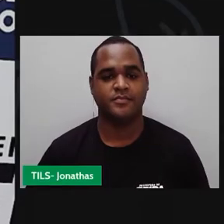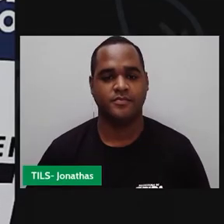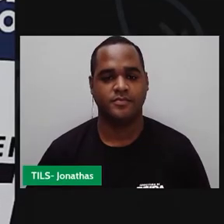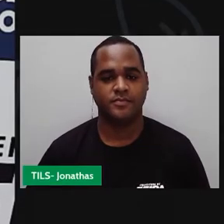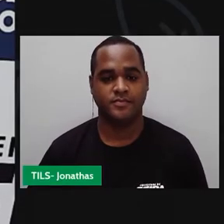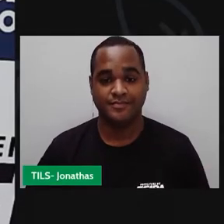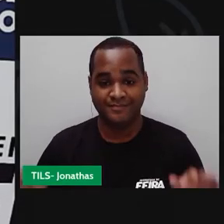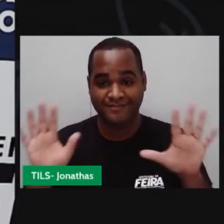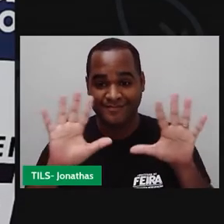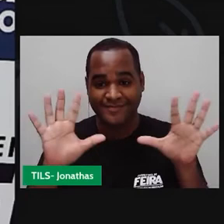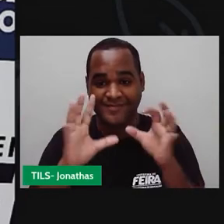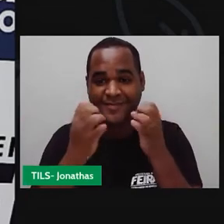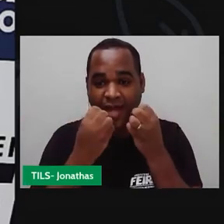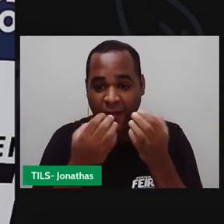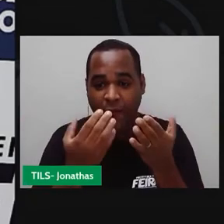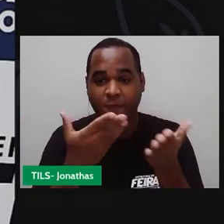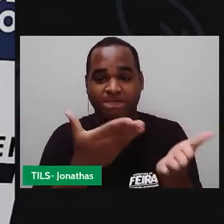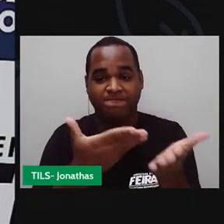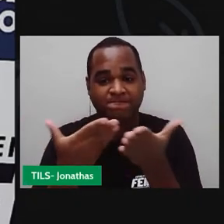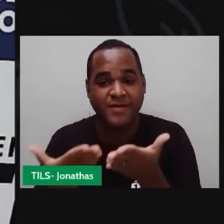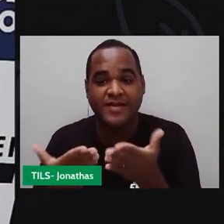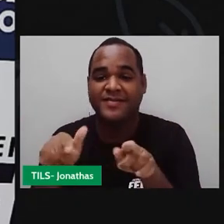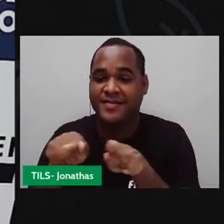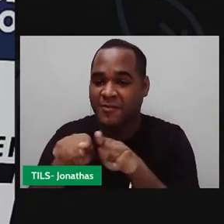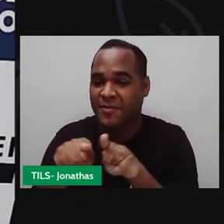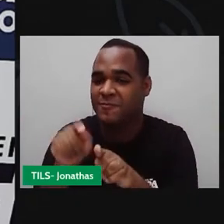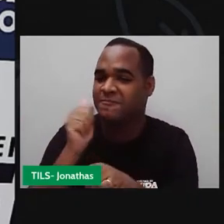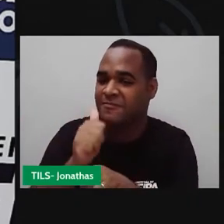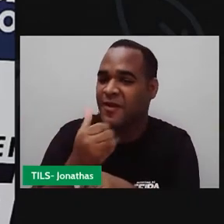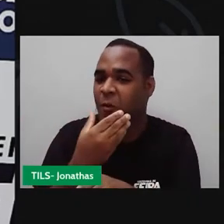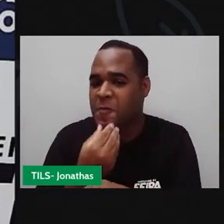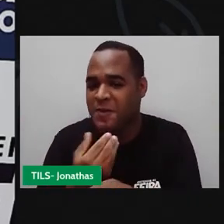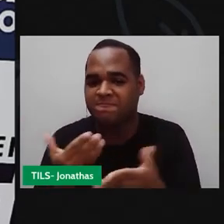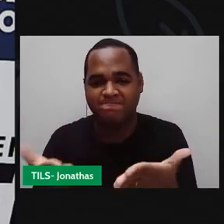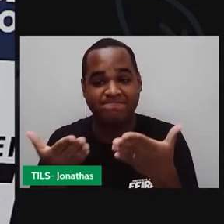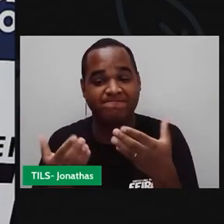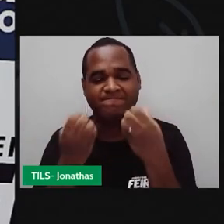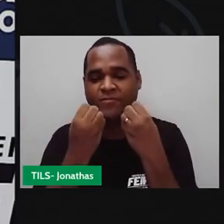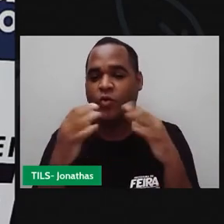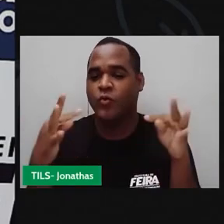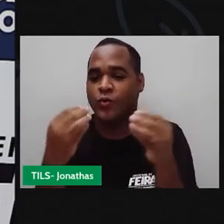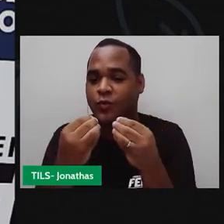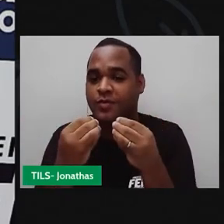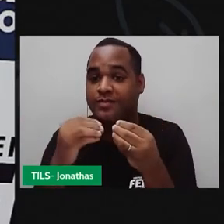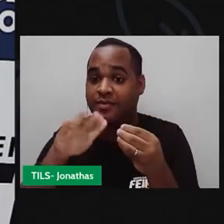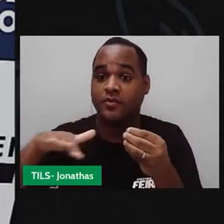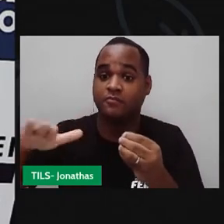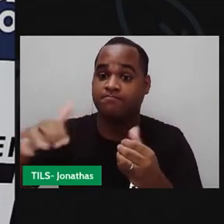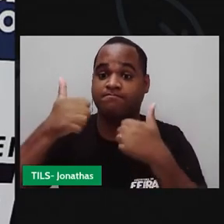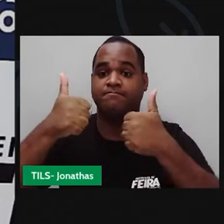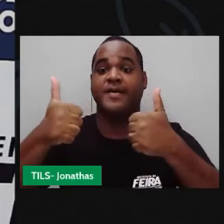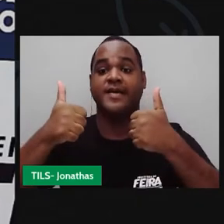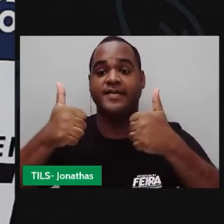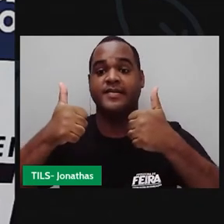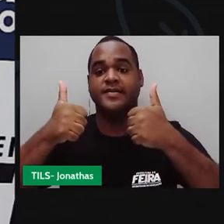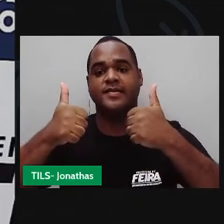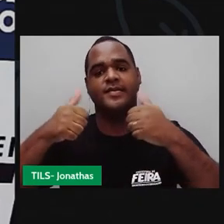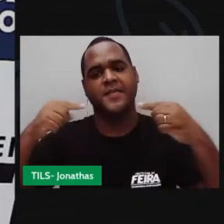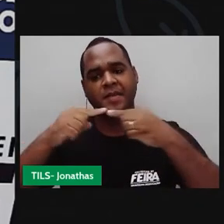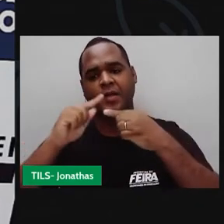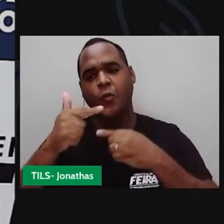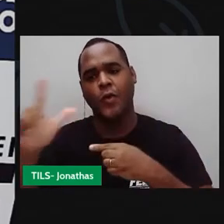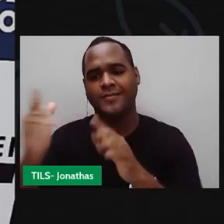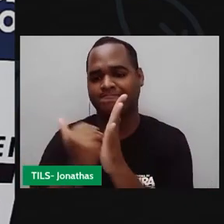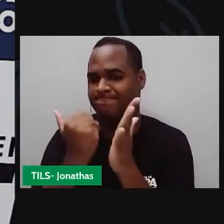Olá, seja bem-vindo, seja bem-vinda, sejam bem-vindos, sejam bem-vindas a mais